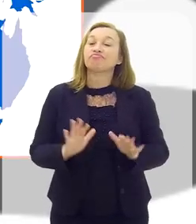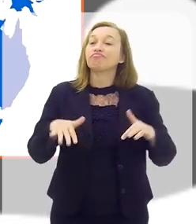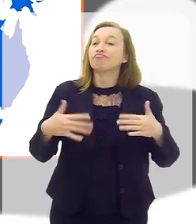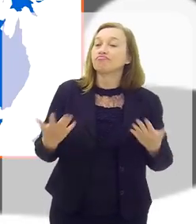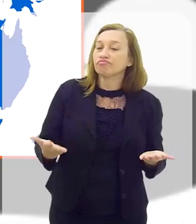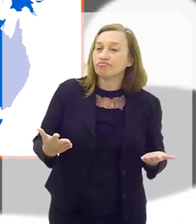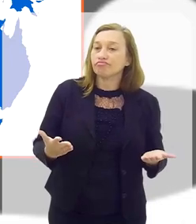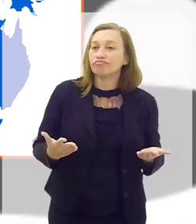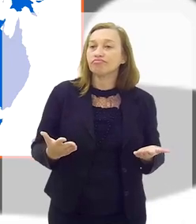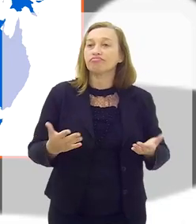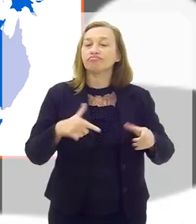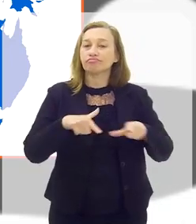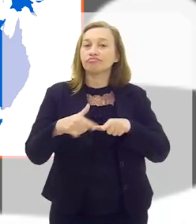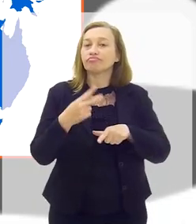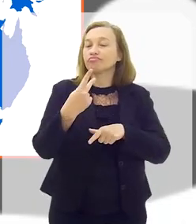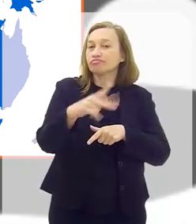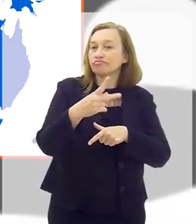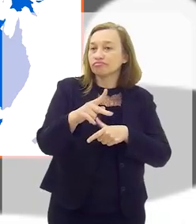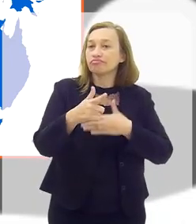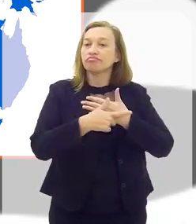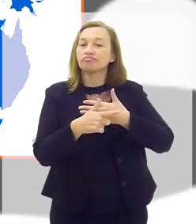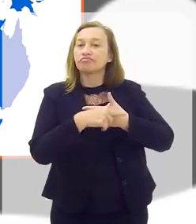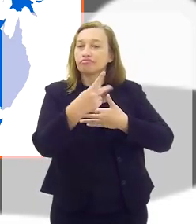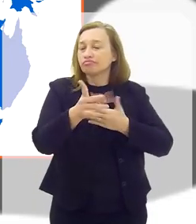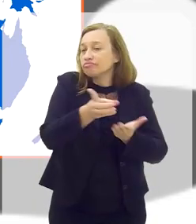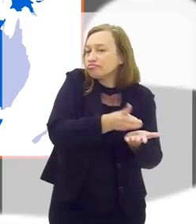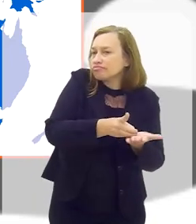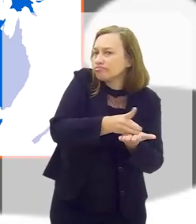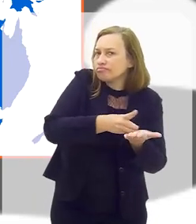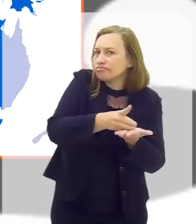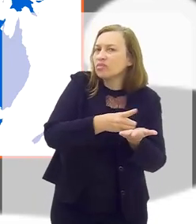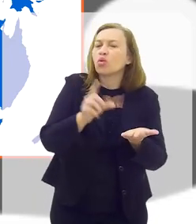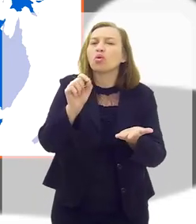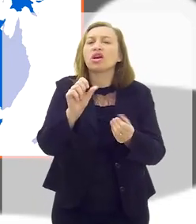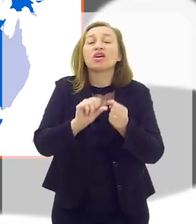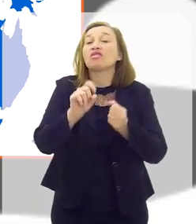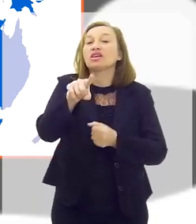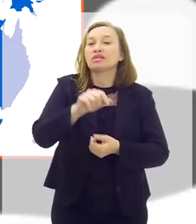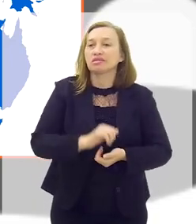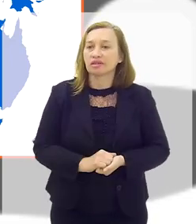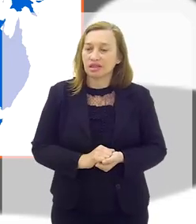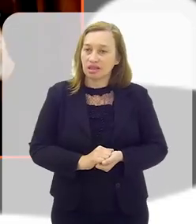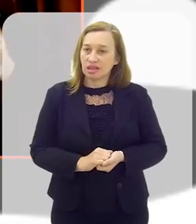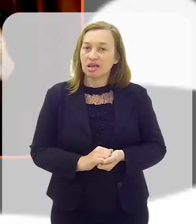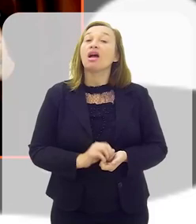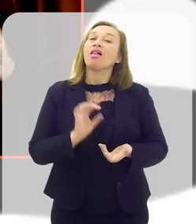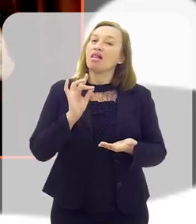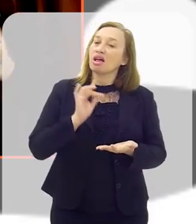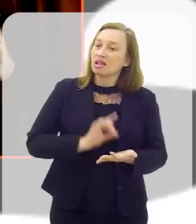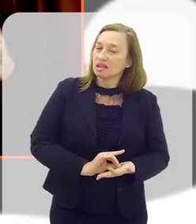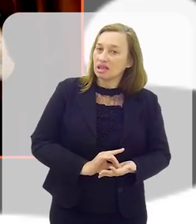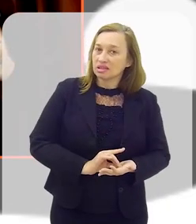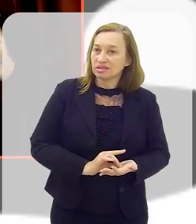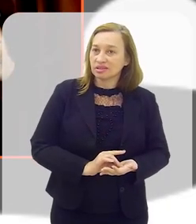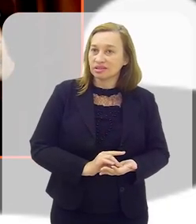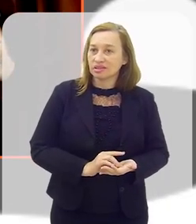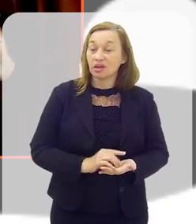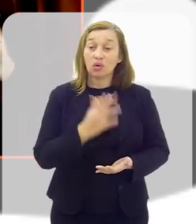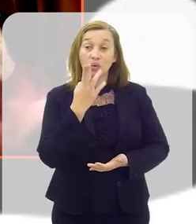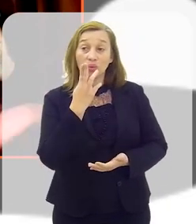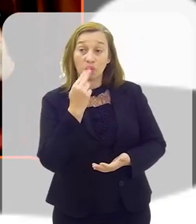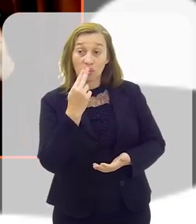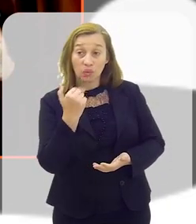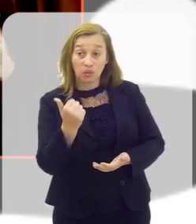Qual é a atuação efetiva dele? Qual é a participação? Ele é designer? O que ele faz? É, ele, na realidade, é um